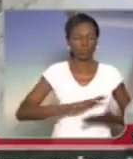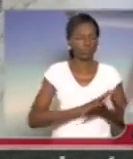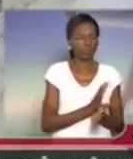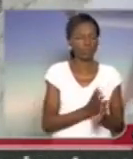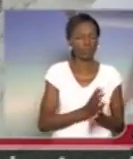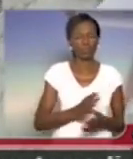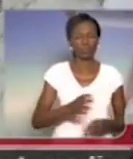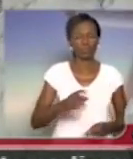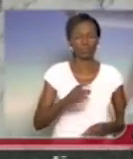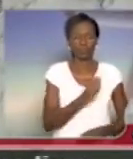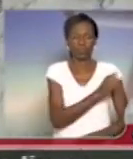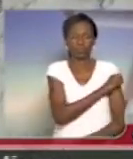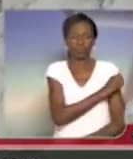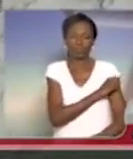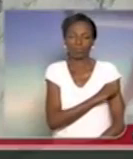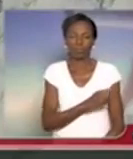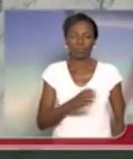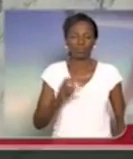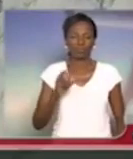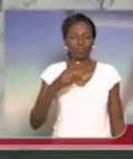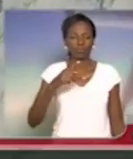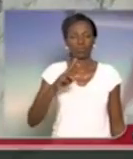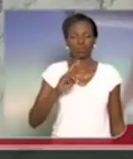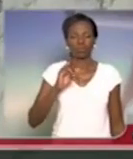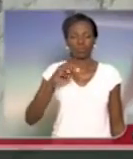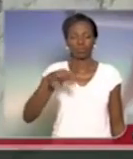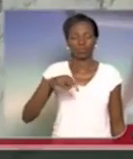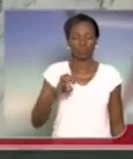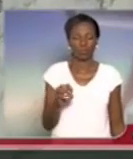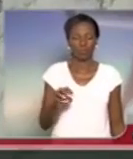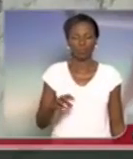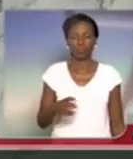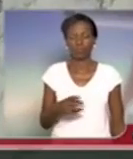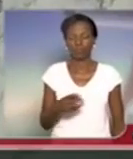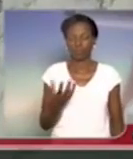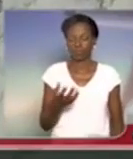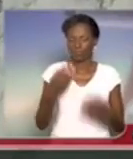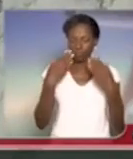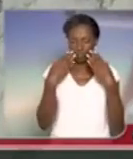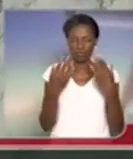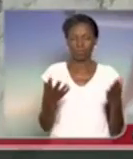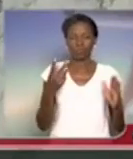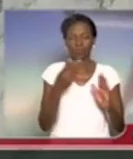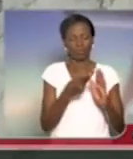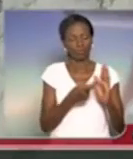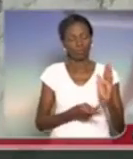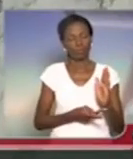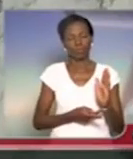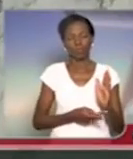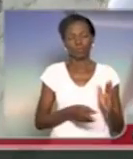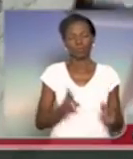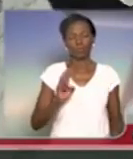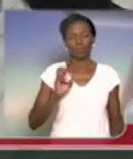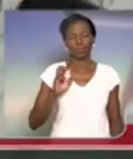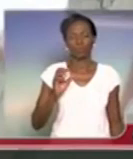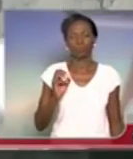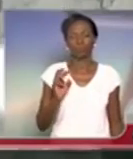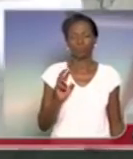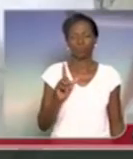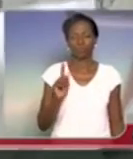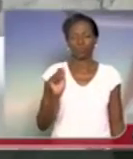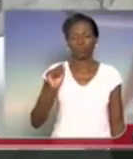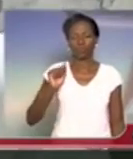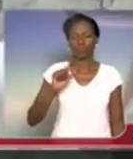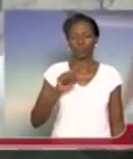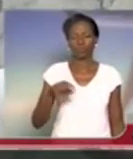exemplar da gravidade da situação, de como esse projeto de reorganização não tem nada a ver